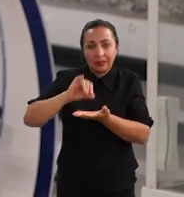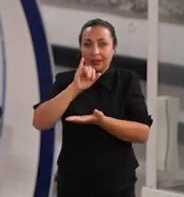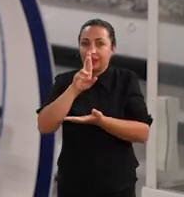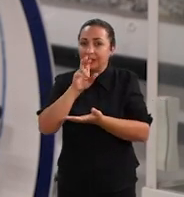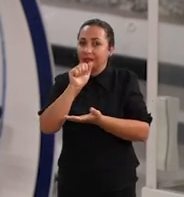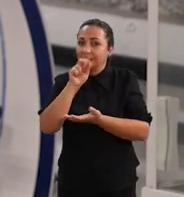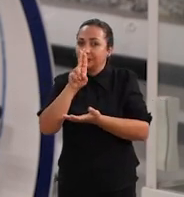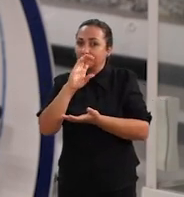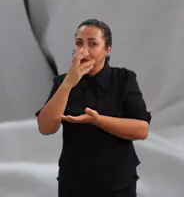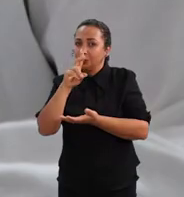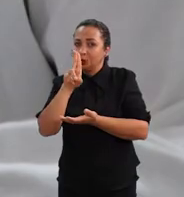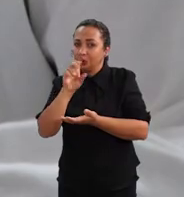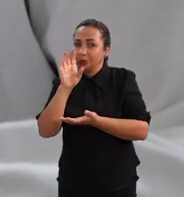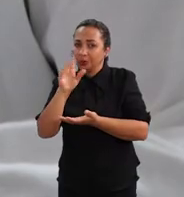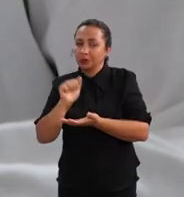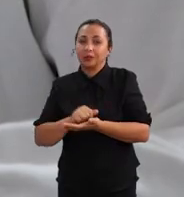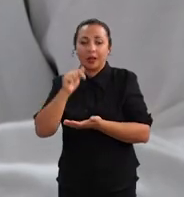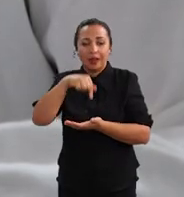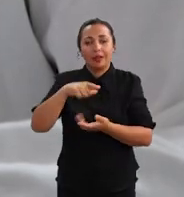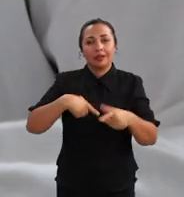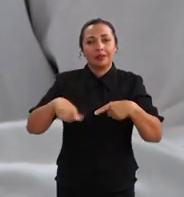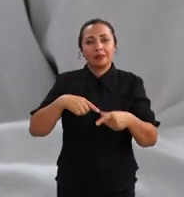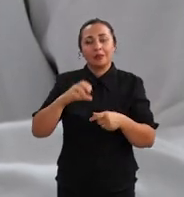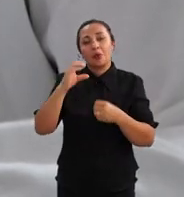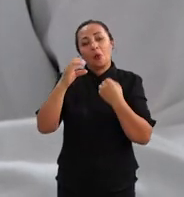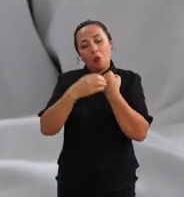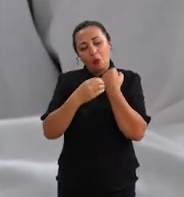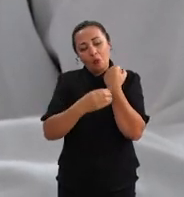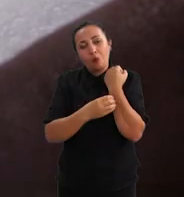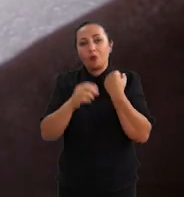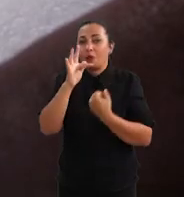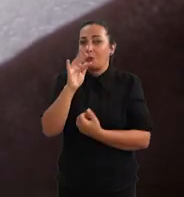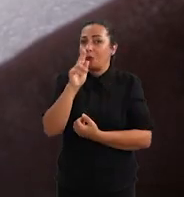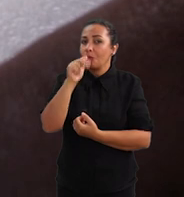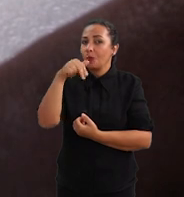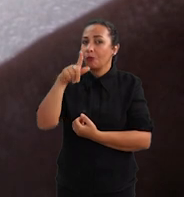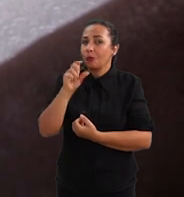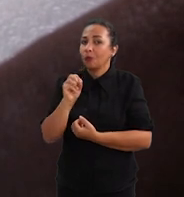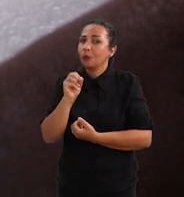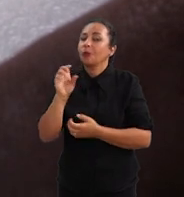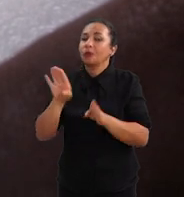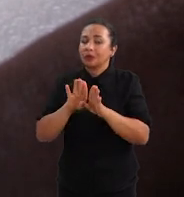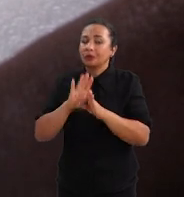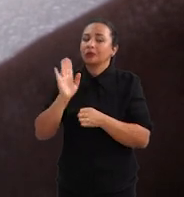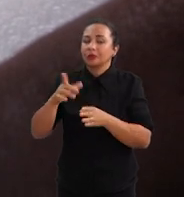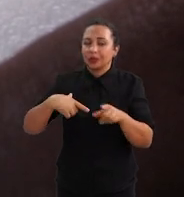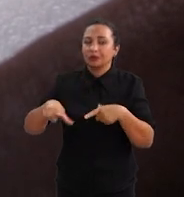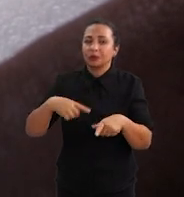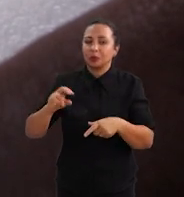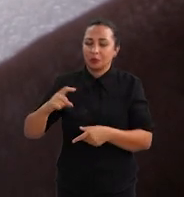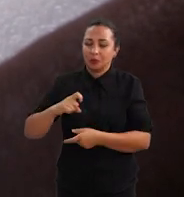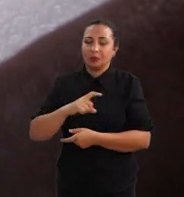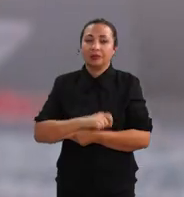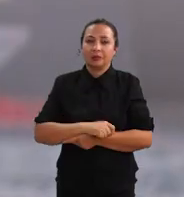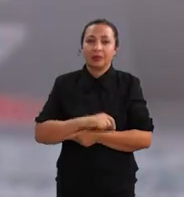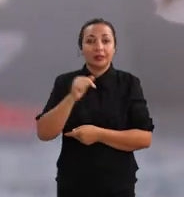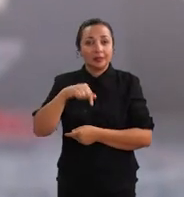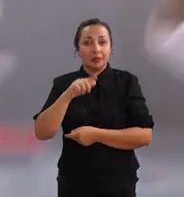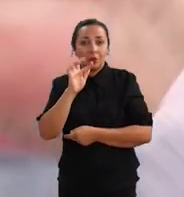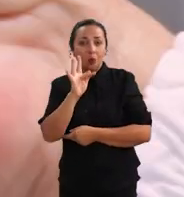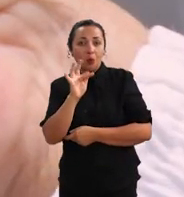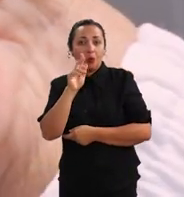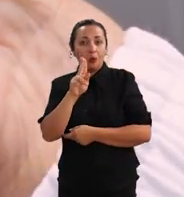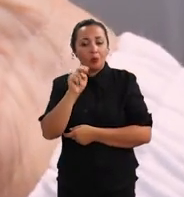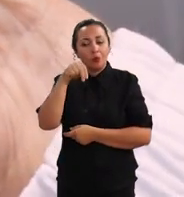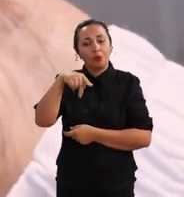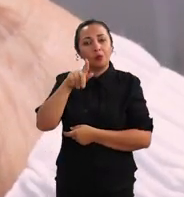Iraussuba. Então, aqui eu trabalho com os fungos e já trabalhei também com as bactérias, brevemente. Aqui com